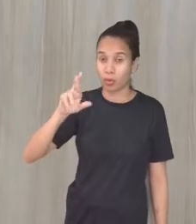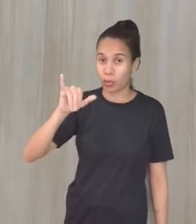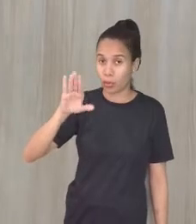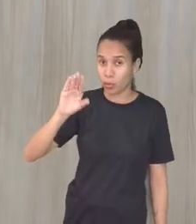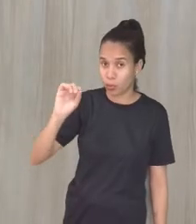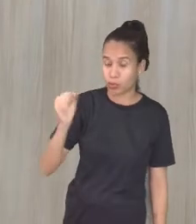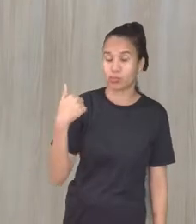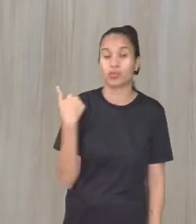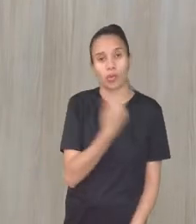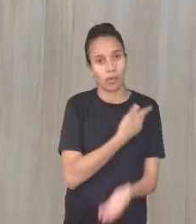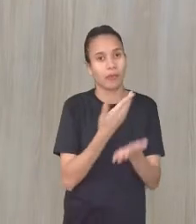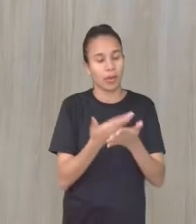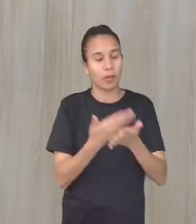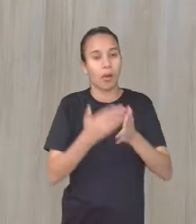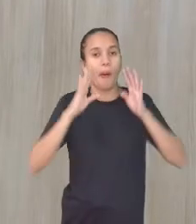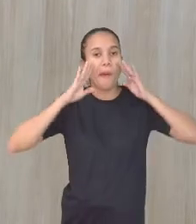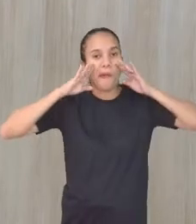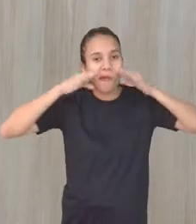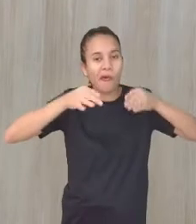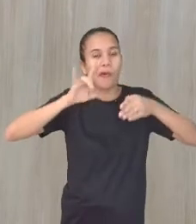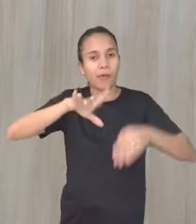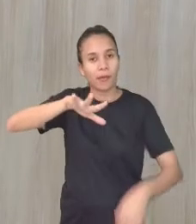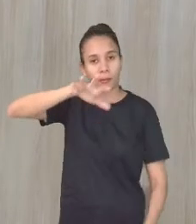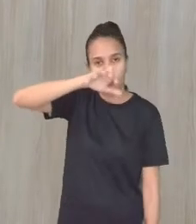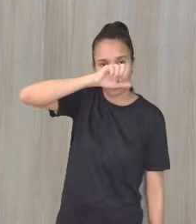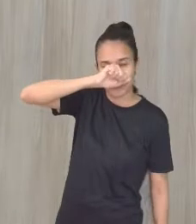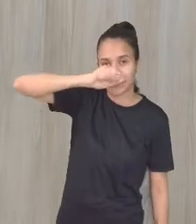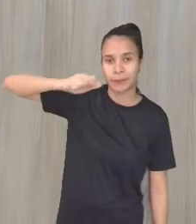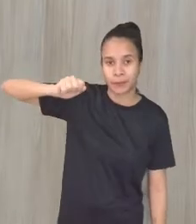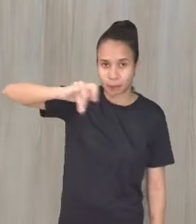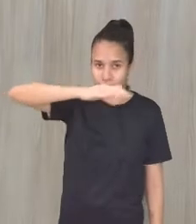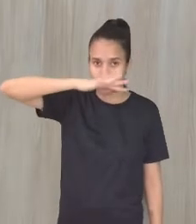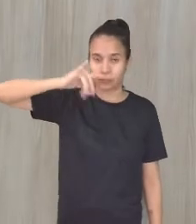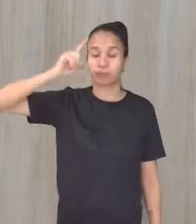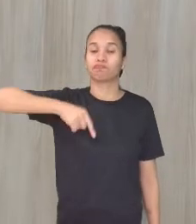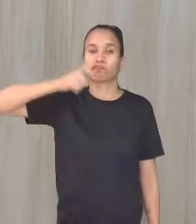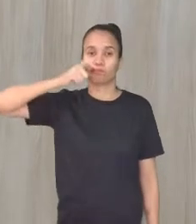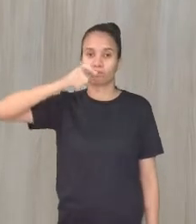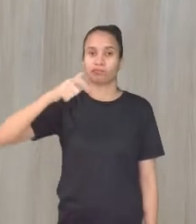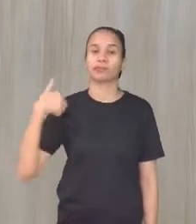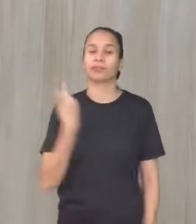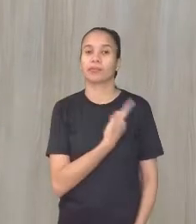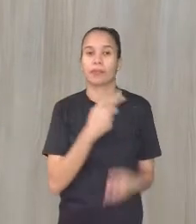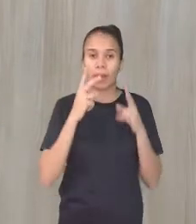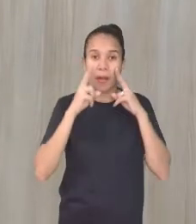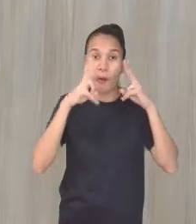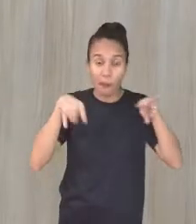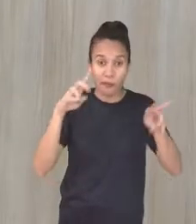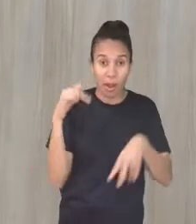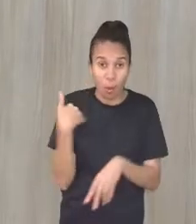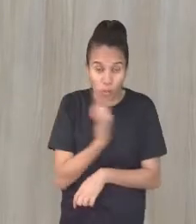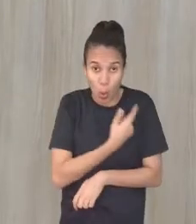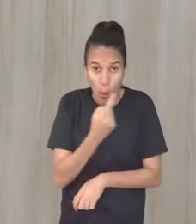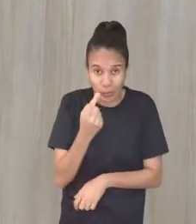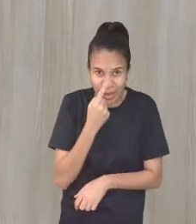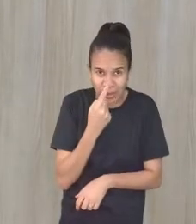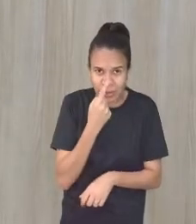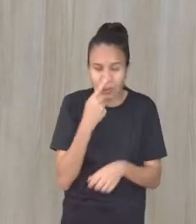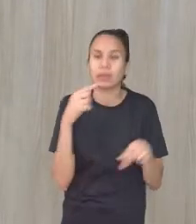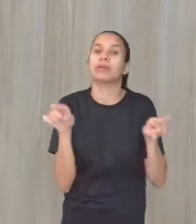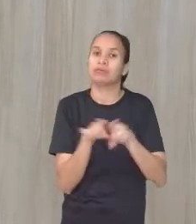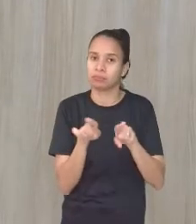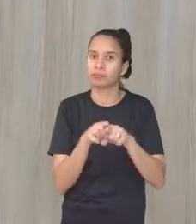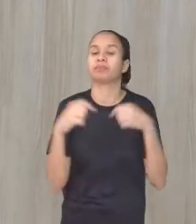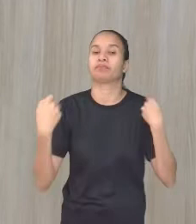também ter uma aula só de olfato. E é bem interessante, porque a gente vai ver aí que o nosso nariz, ele também precisa de